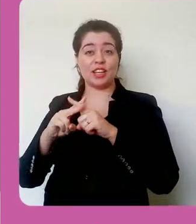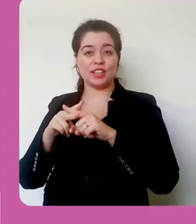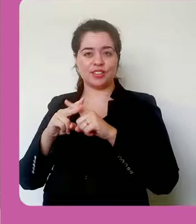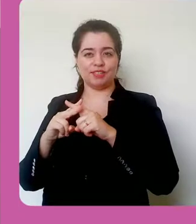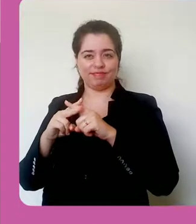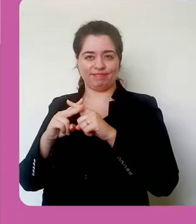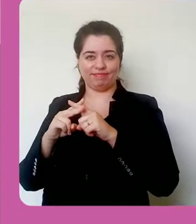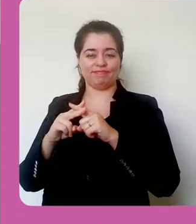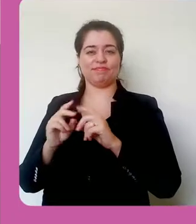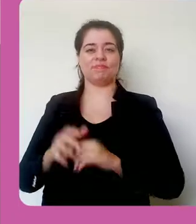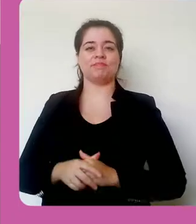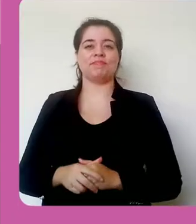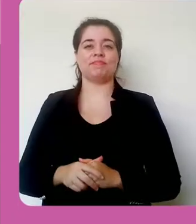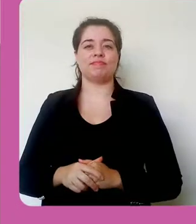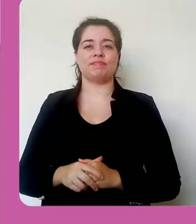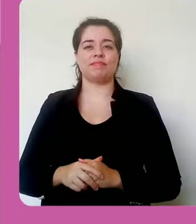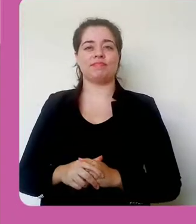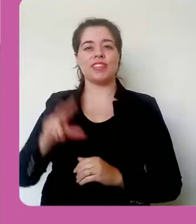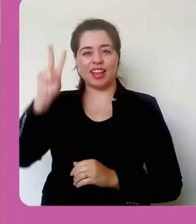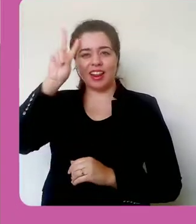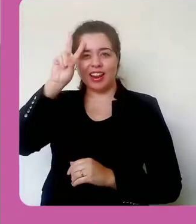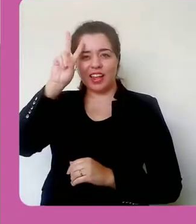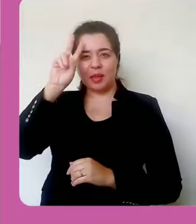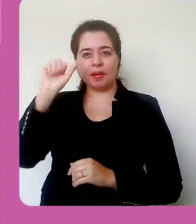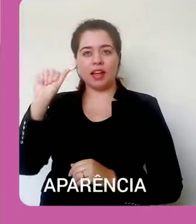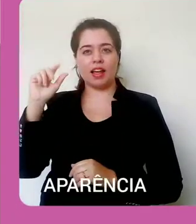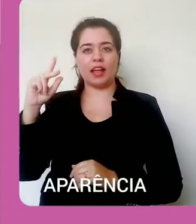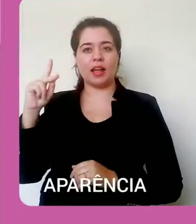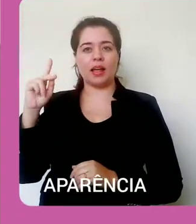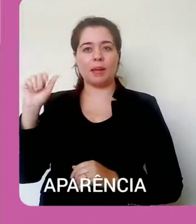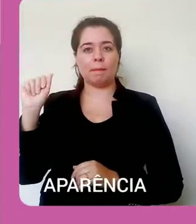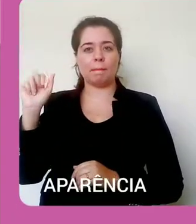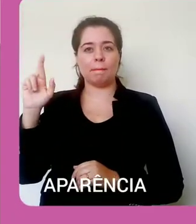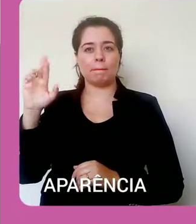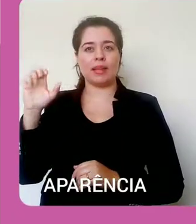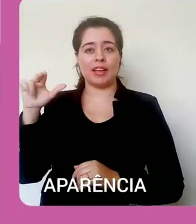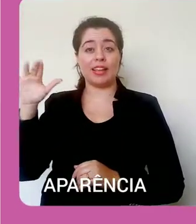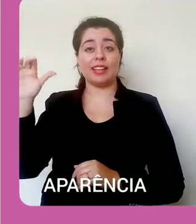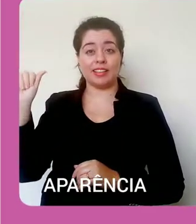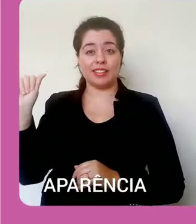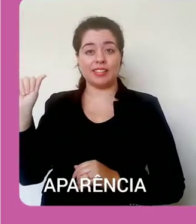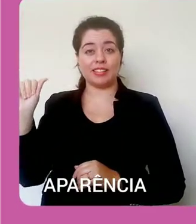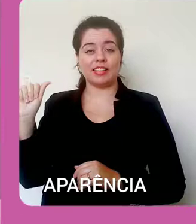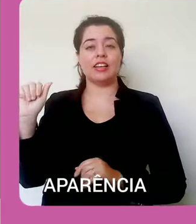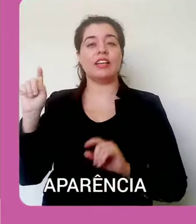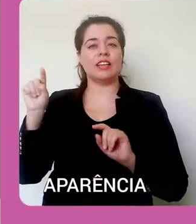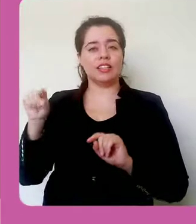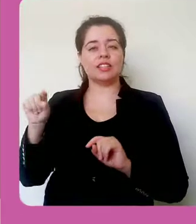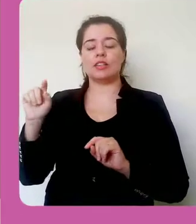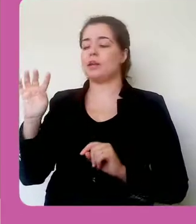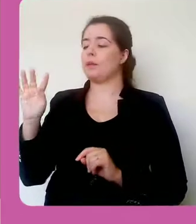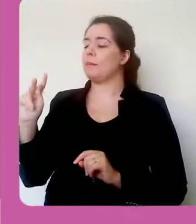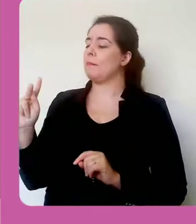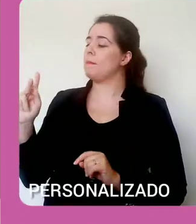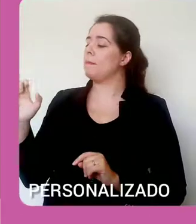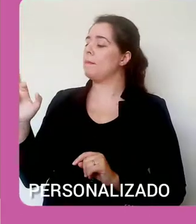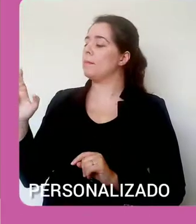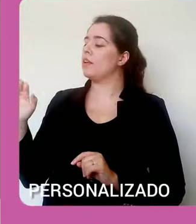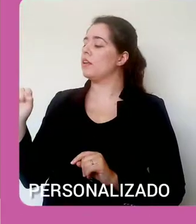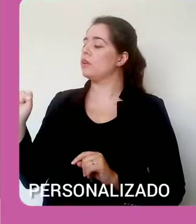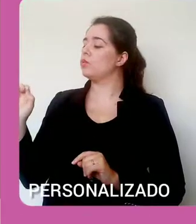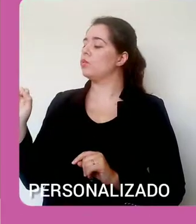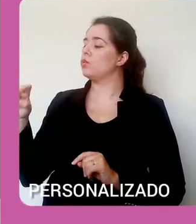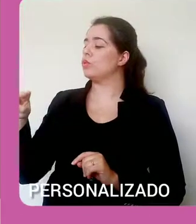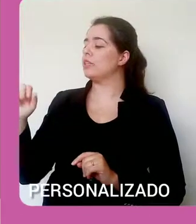aparência, lembra? Dos títulos personalizados. Olha como é que ele vai ficar. Ó, agora sumiu